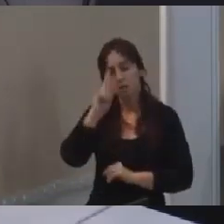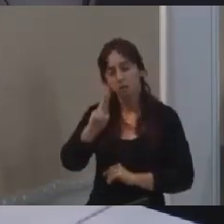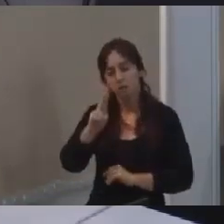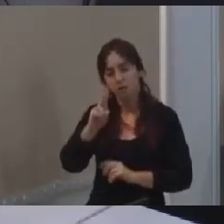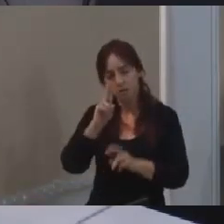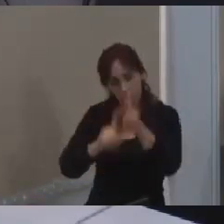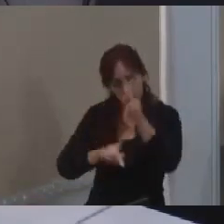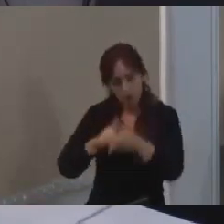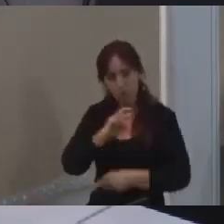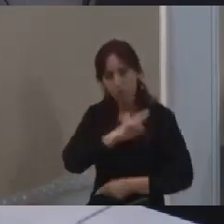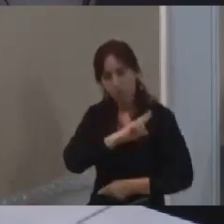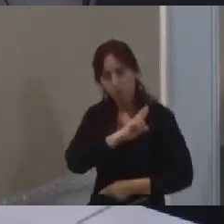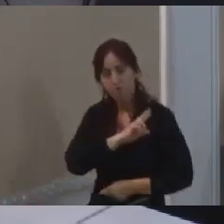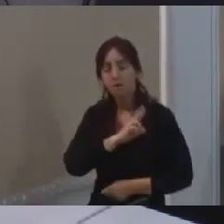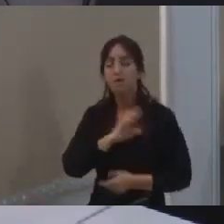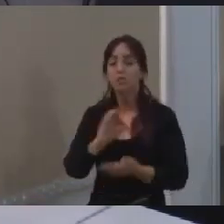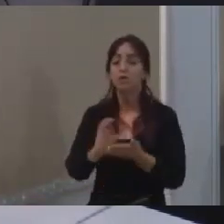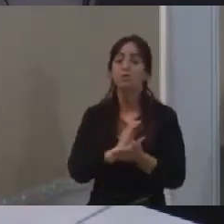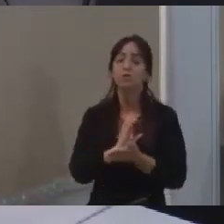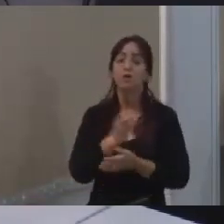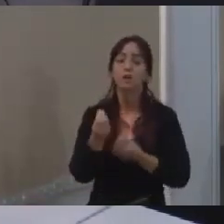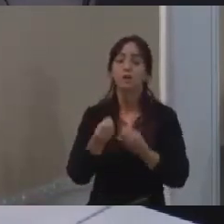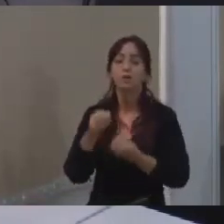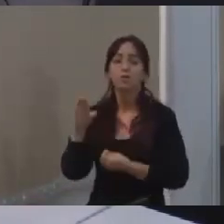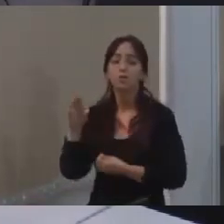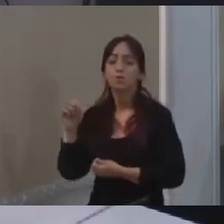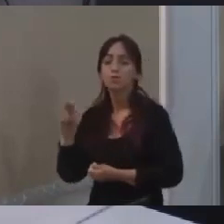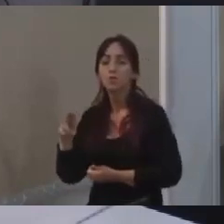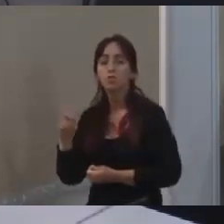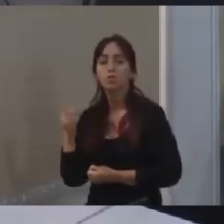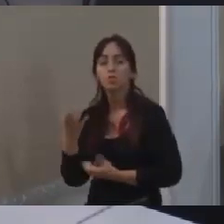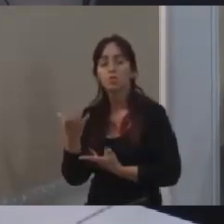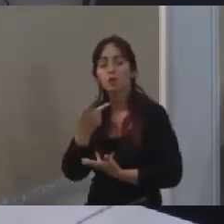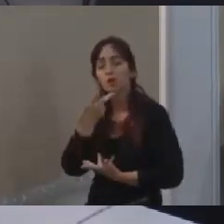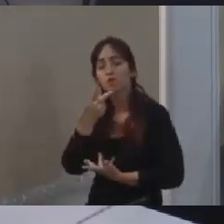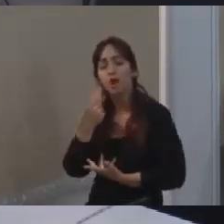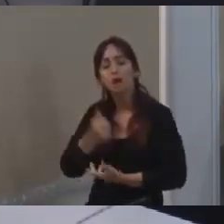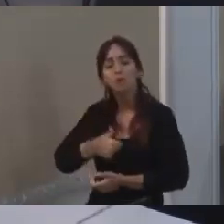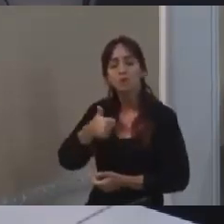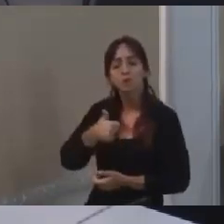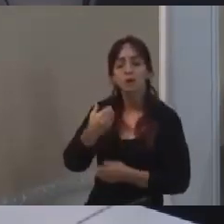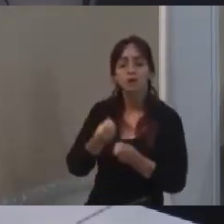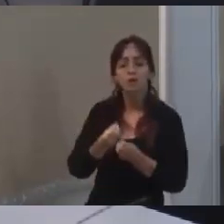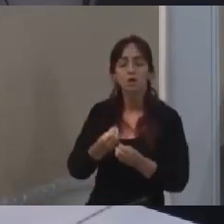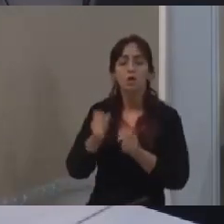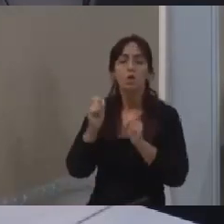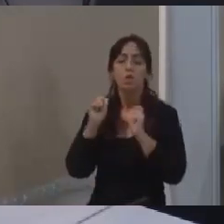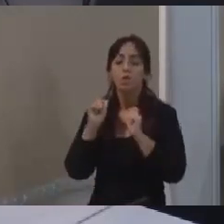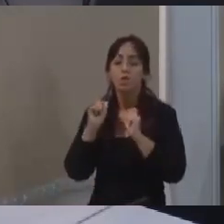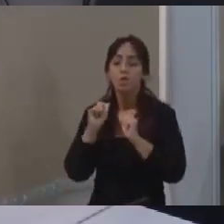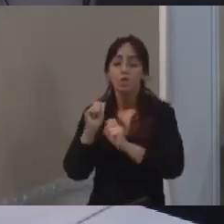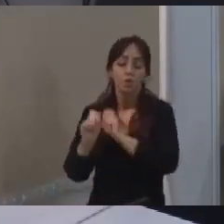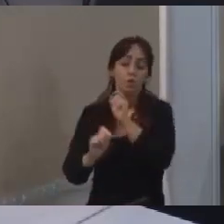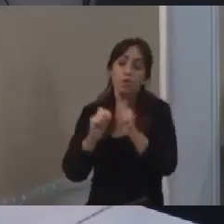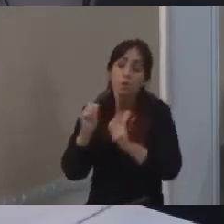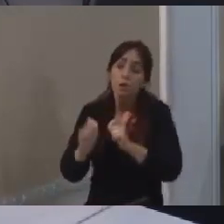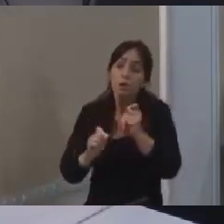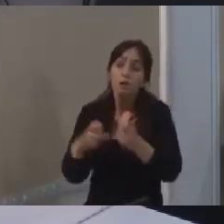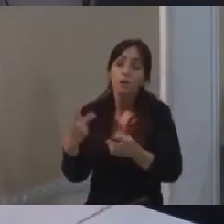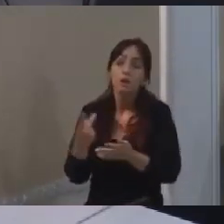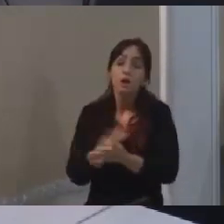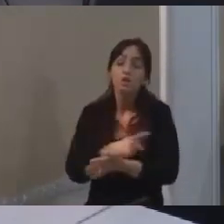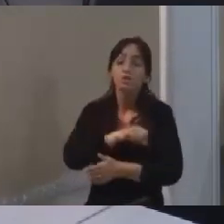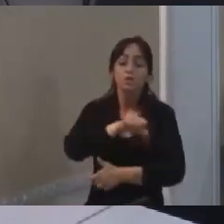secretário André Reis também gostaria de fazer essa fala inicialmente. O que que, de fato, mudou de cenário